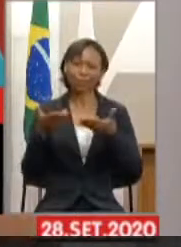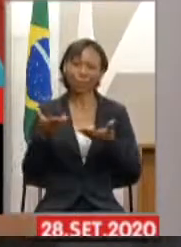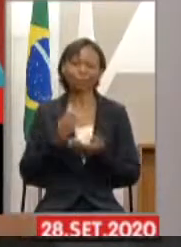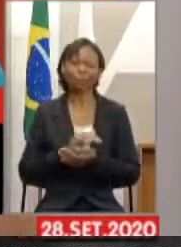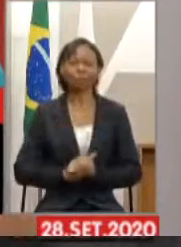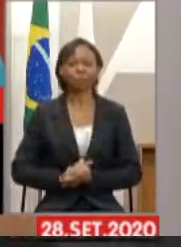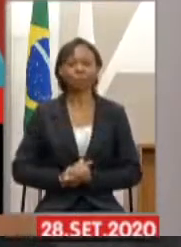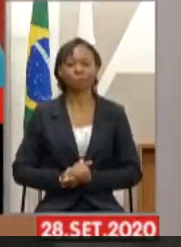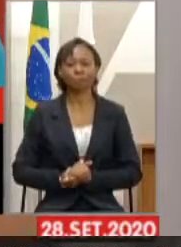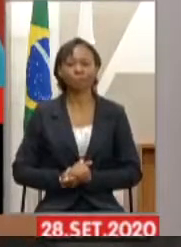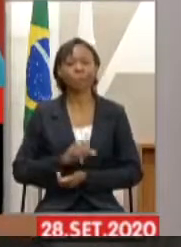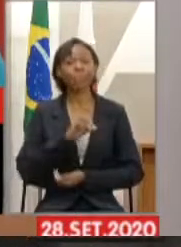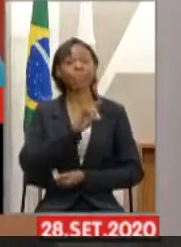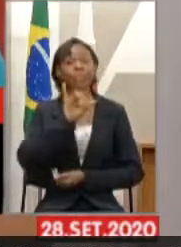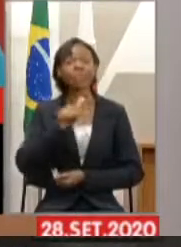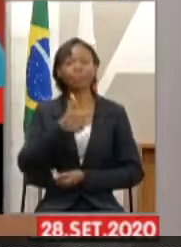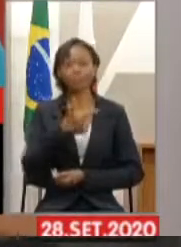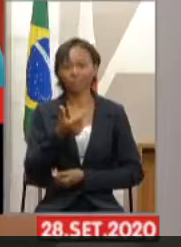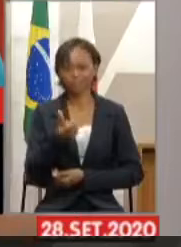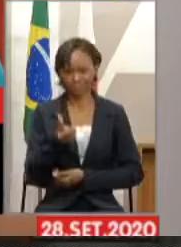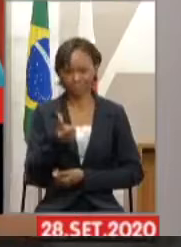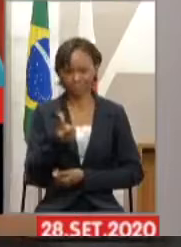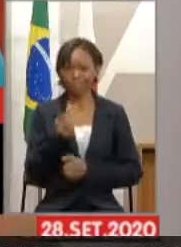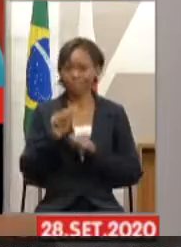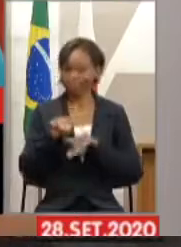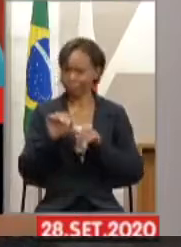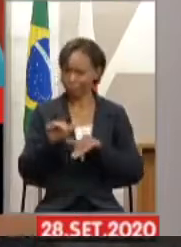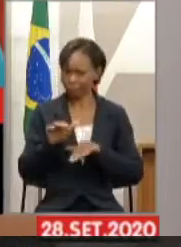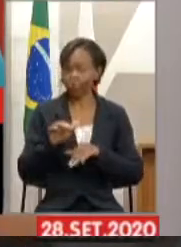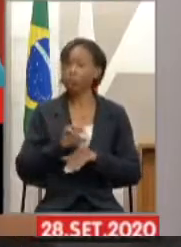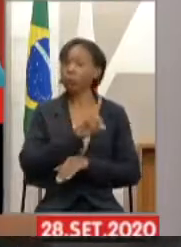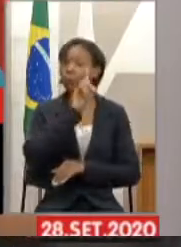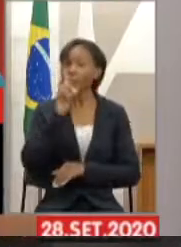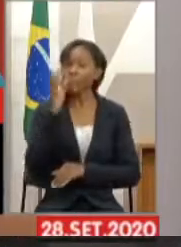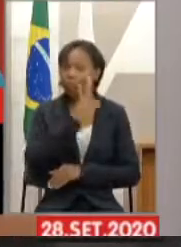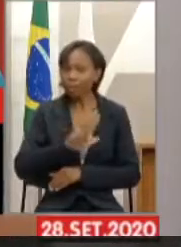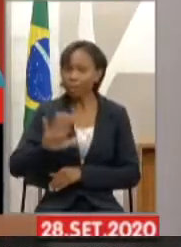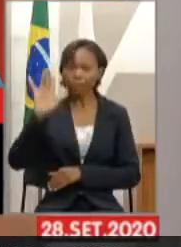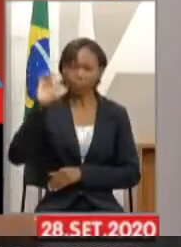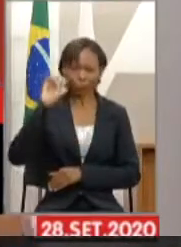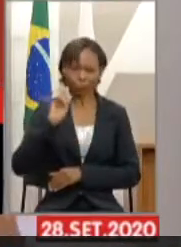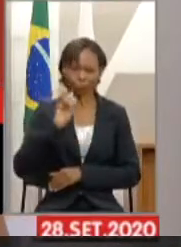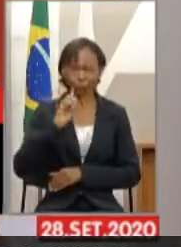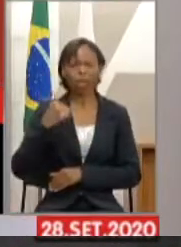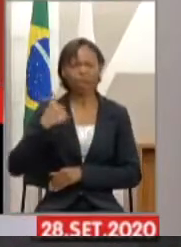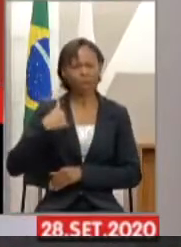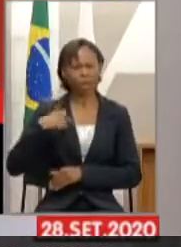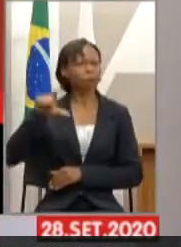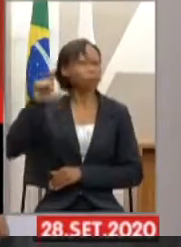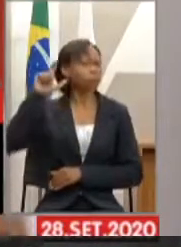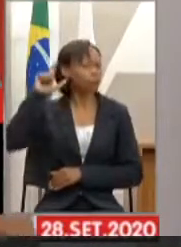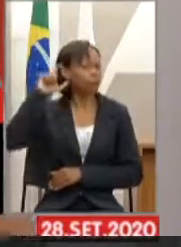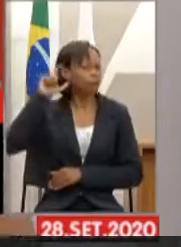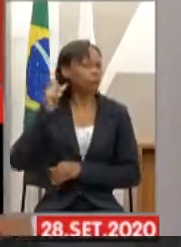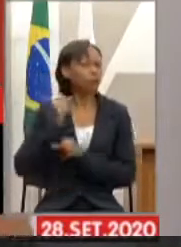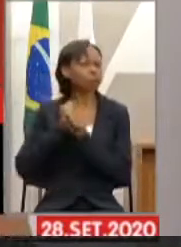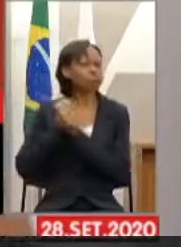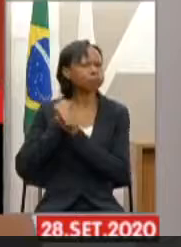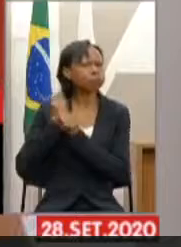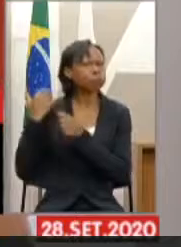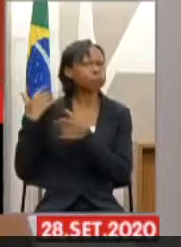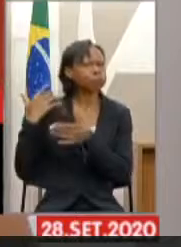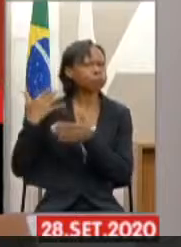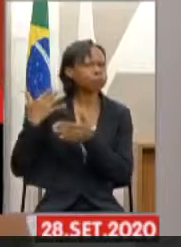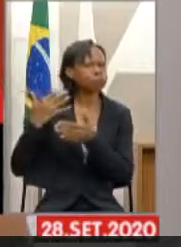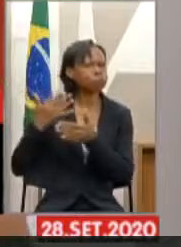Esse dia 26 de setembro, que é o Dia Nacional do Surdo, há alguns anos que estou lá na escola, acompanhando toda a trajetória